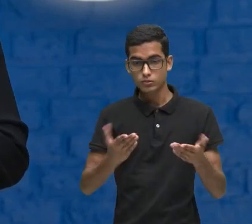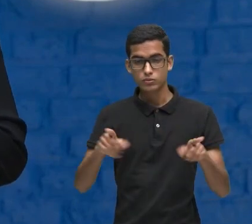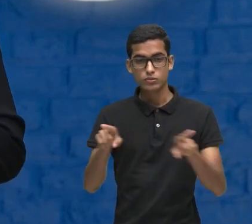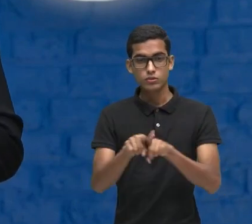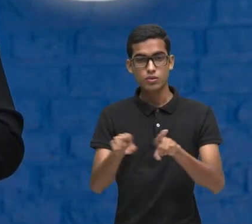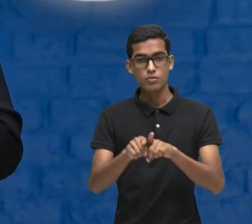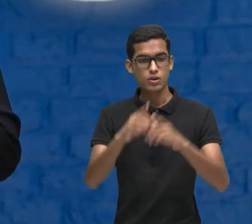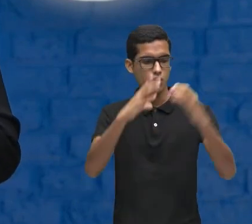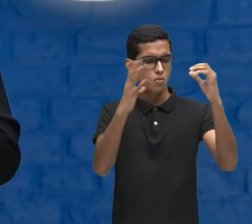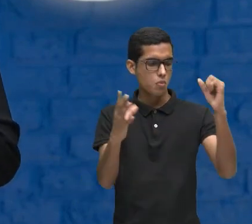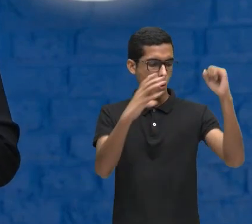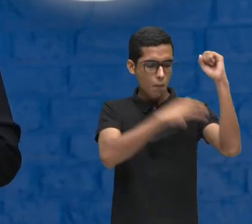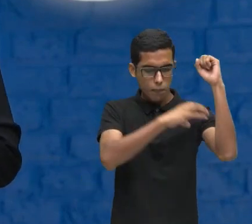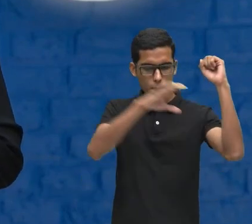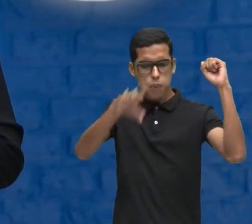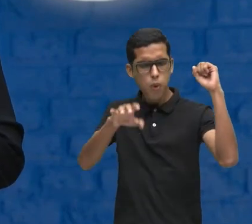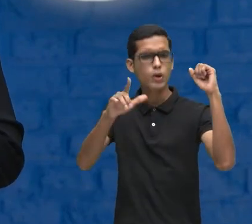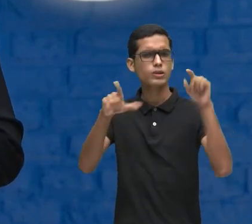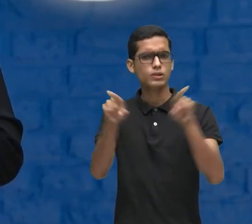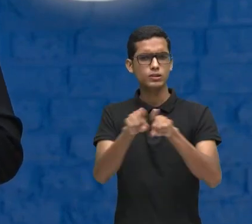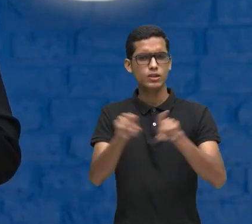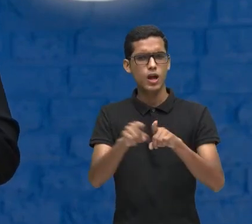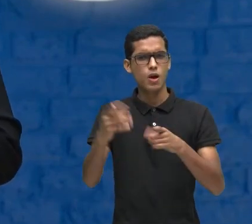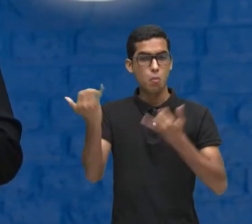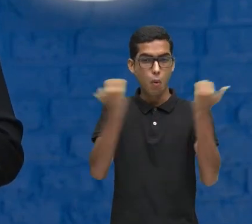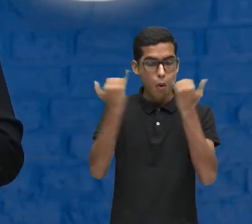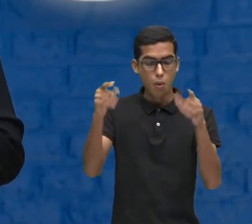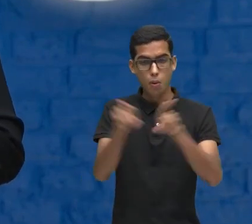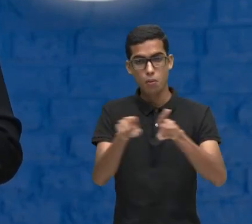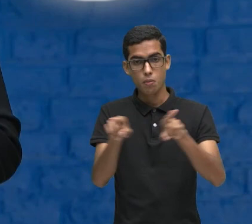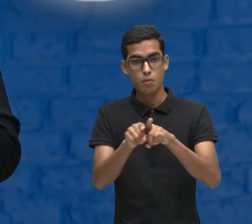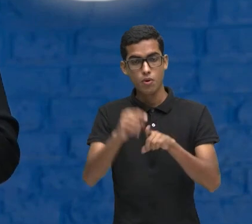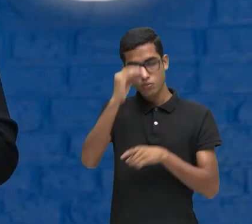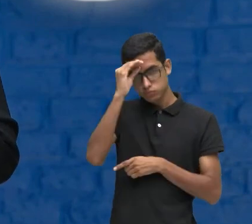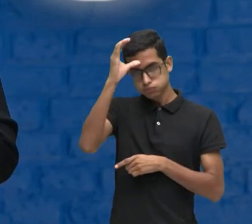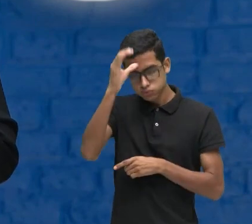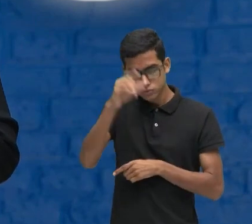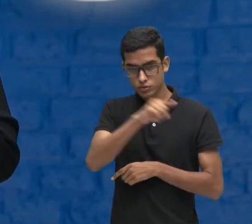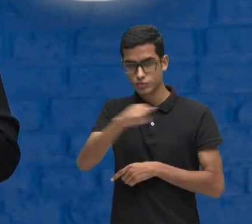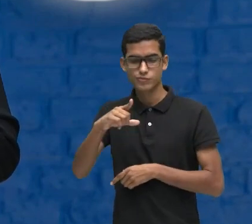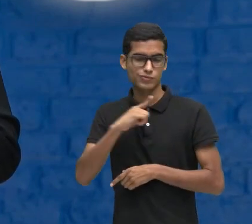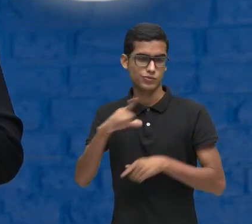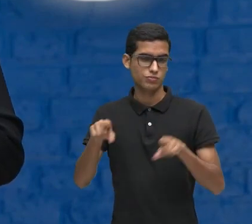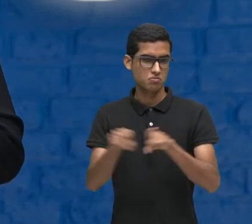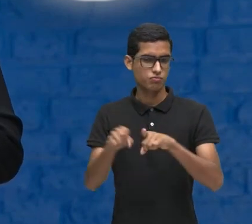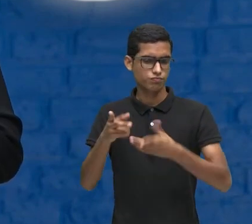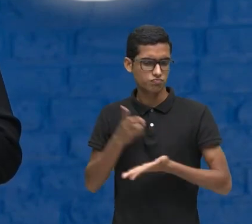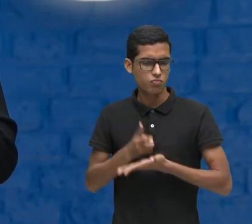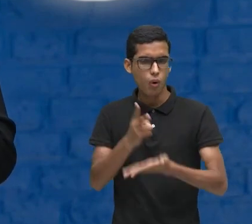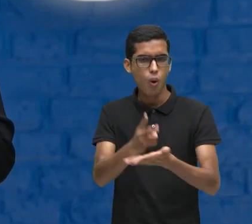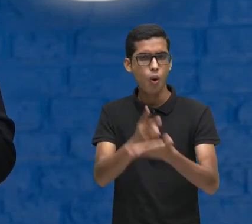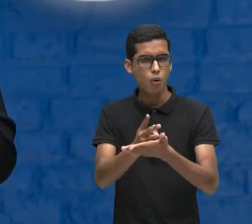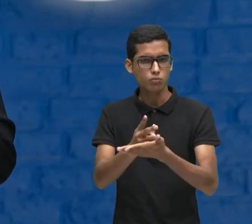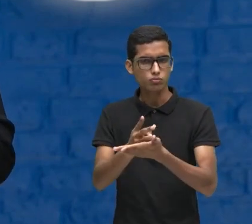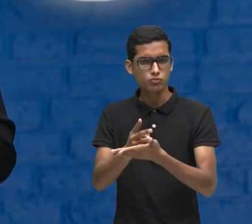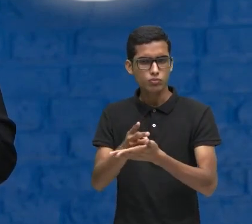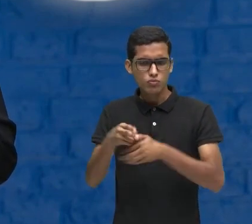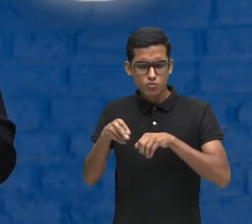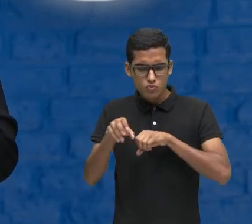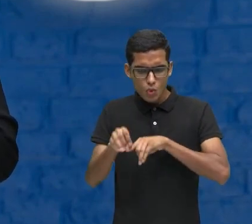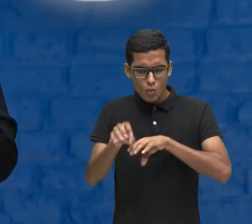conhecimento Empoderado de informação Mas que também você continue Contribuindo para a formação Desse estudante